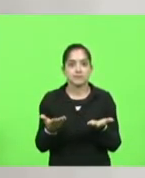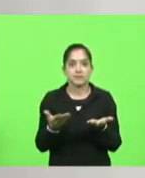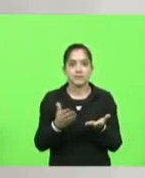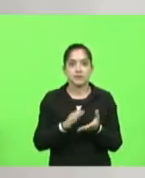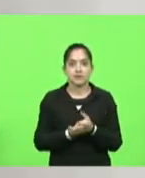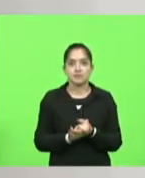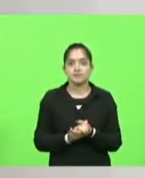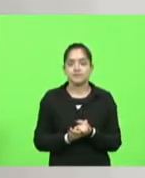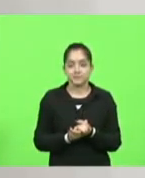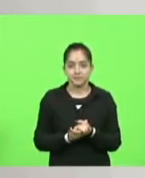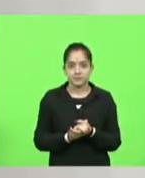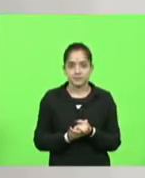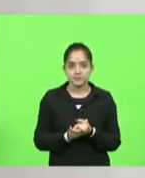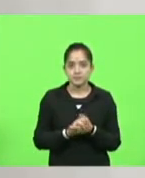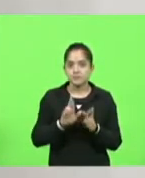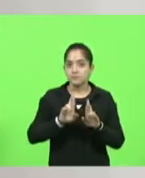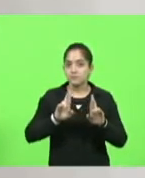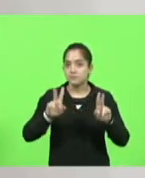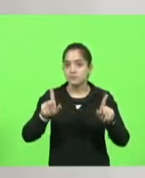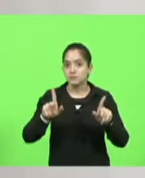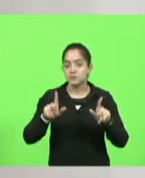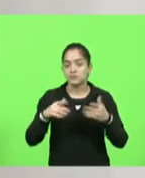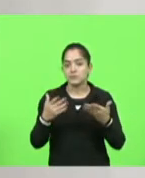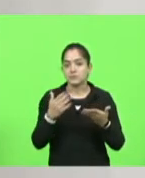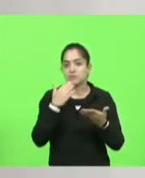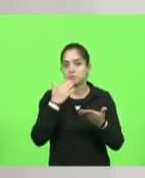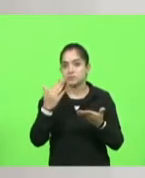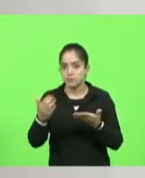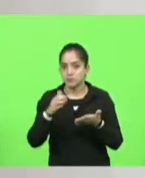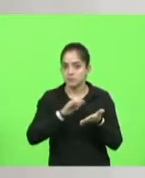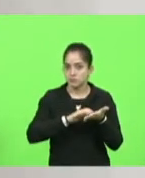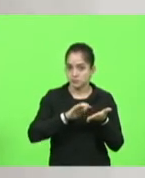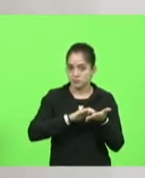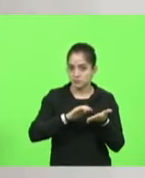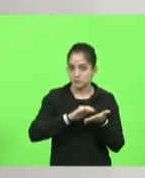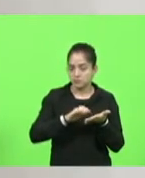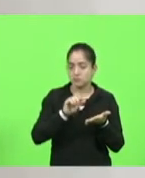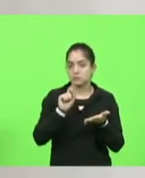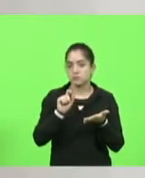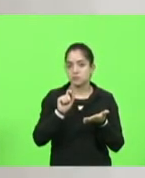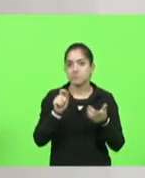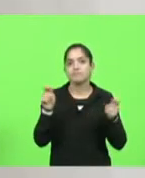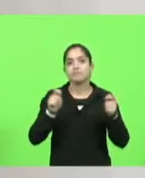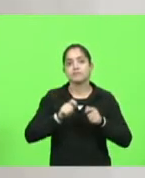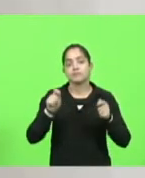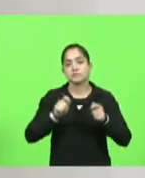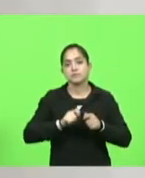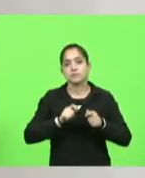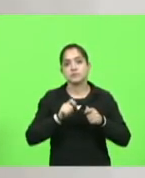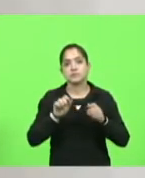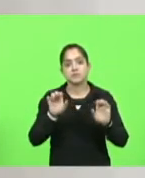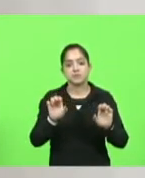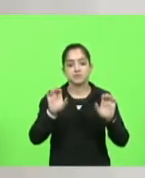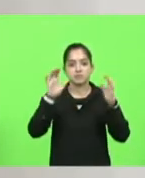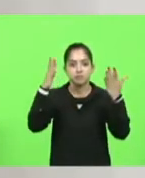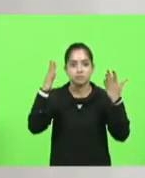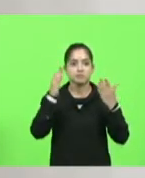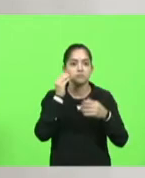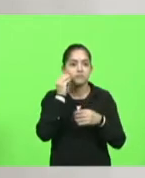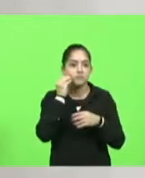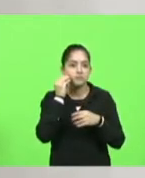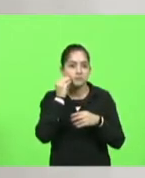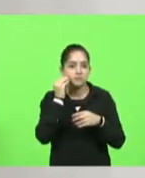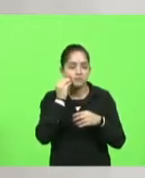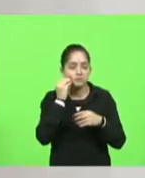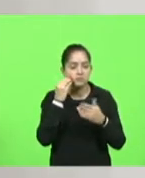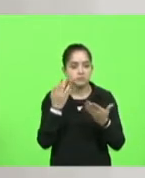hoje no nosso estado. O que nós vamos pedir ao secretário e ao COIS? A possibilidade de fazer um evento teste deputado